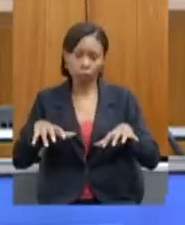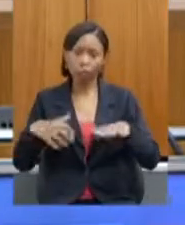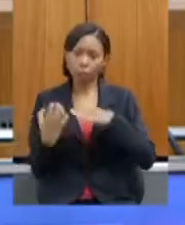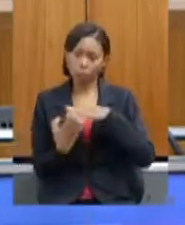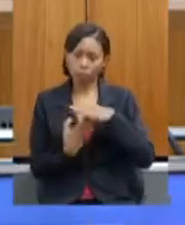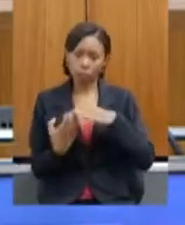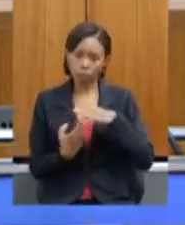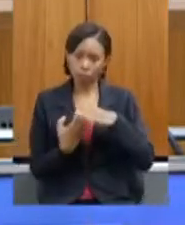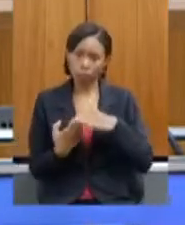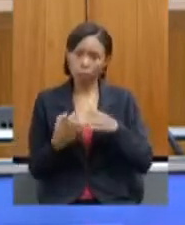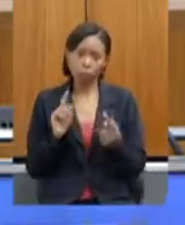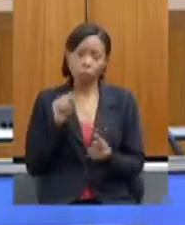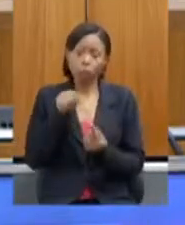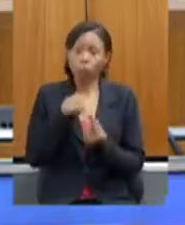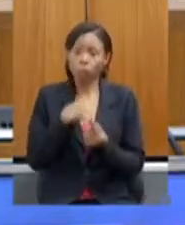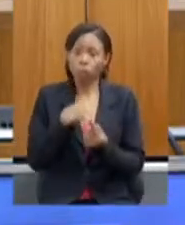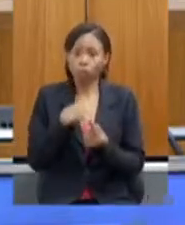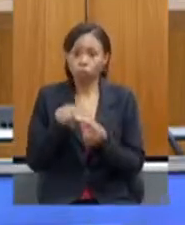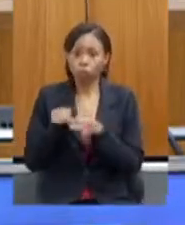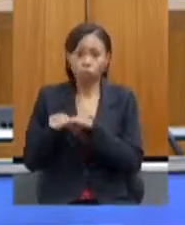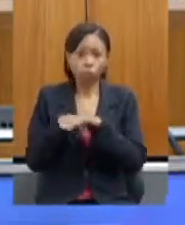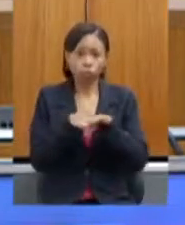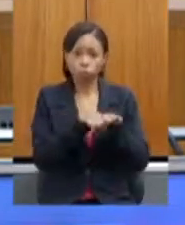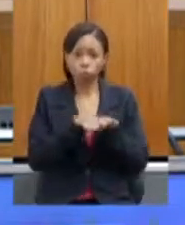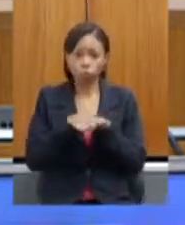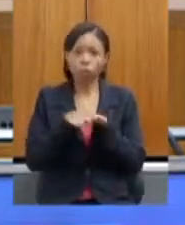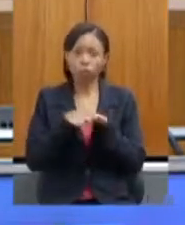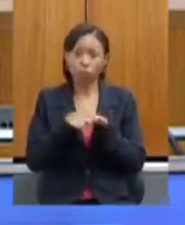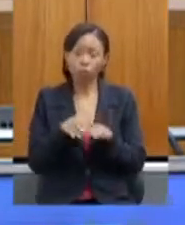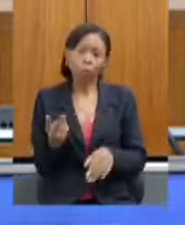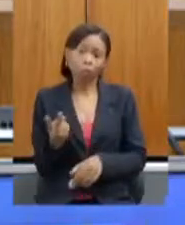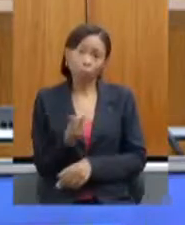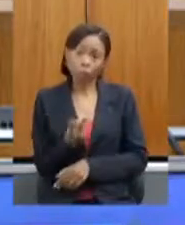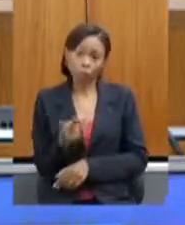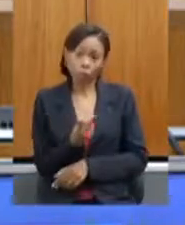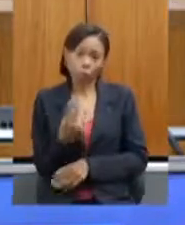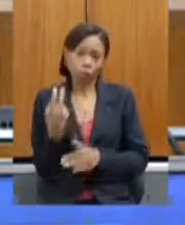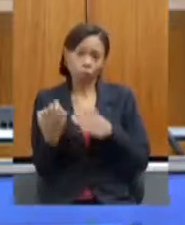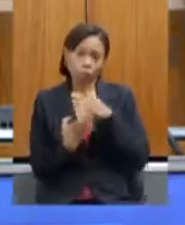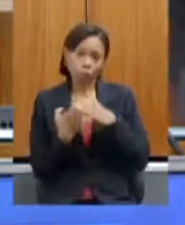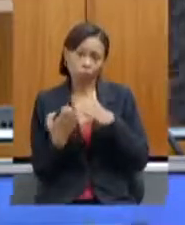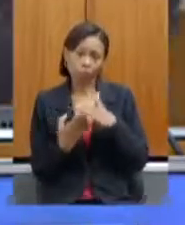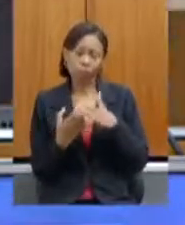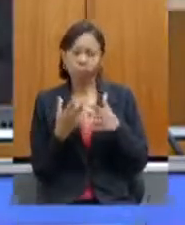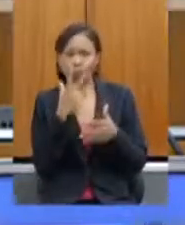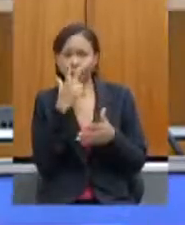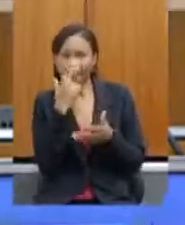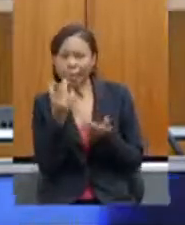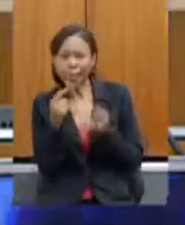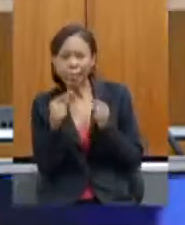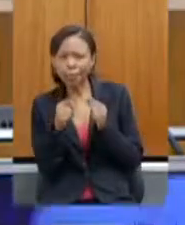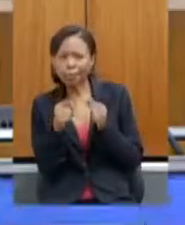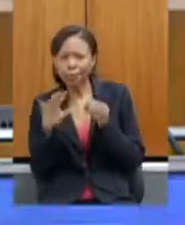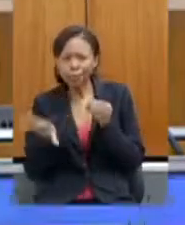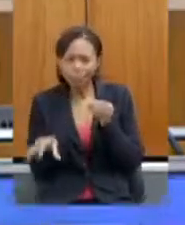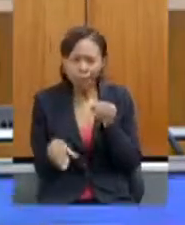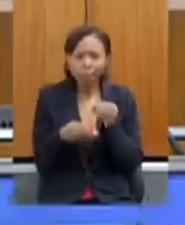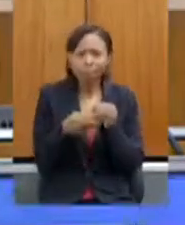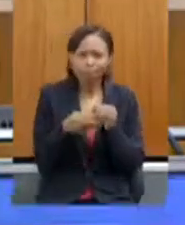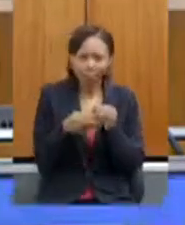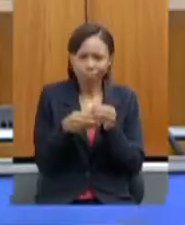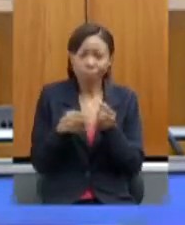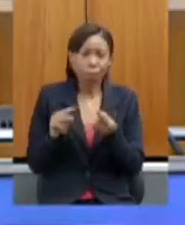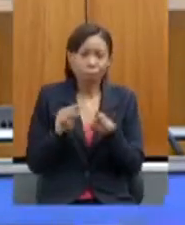e na minha visão as duas empresas têm as doações complementares a função primeira do